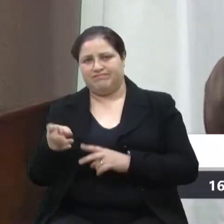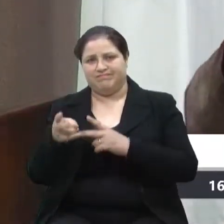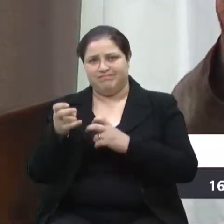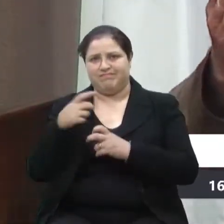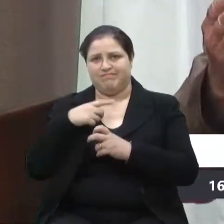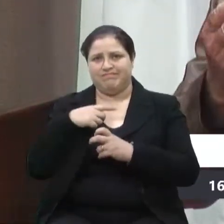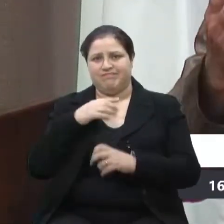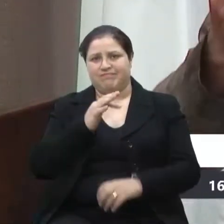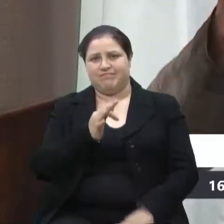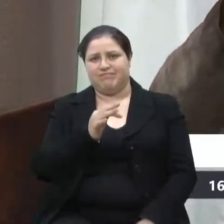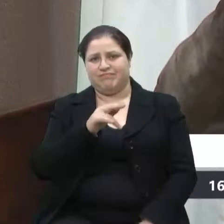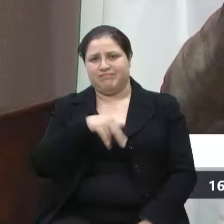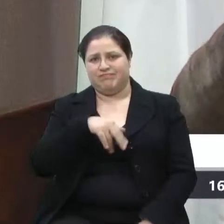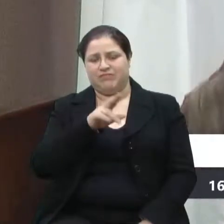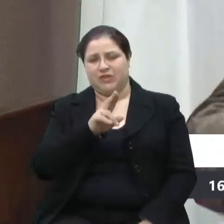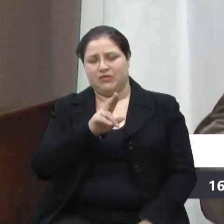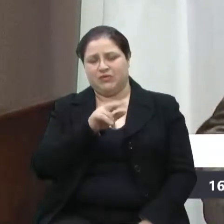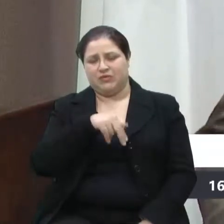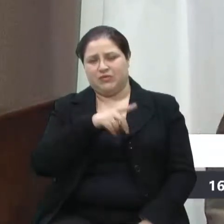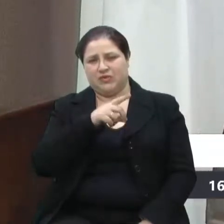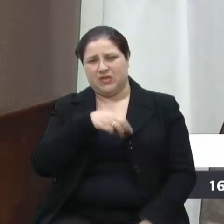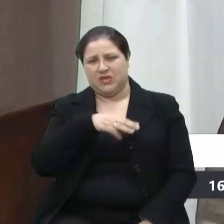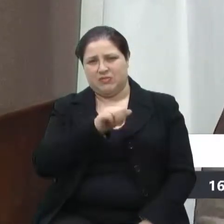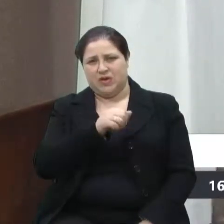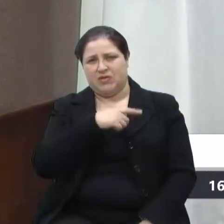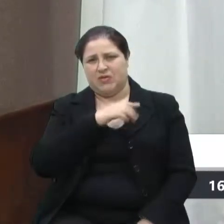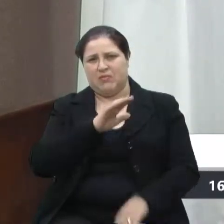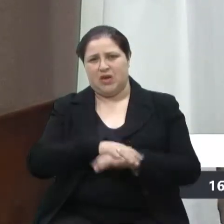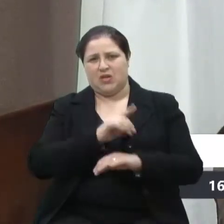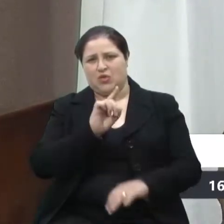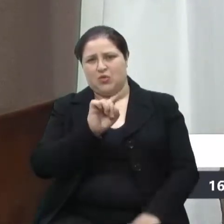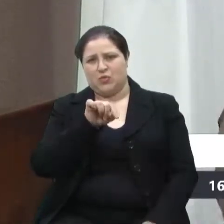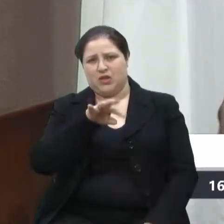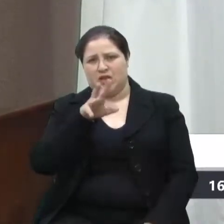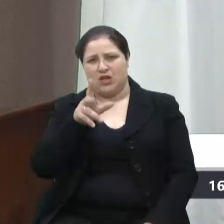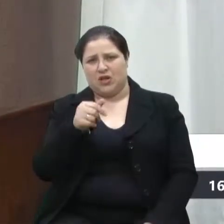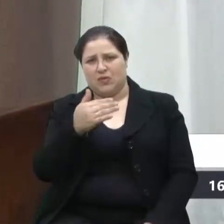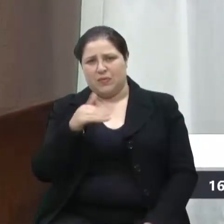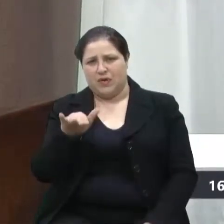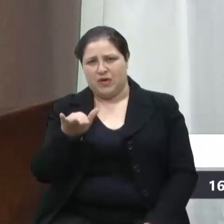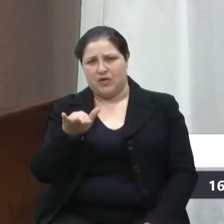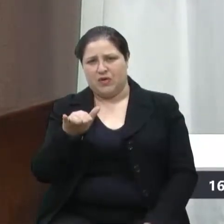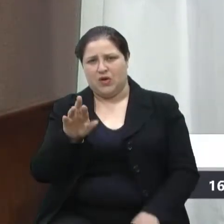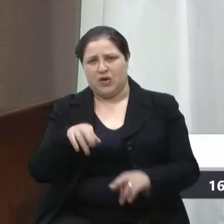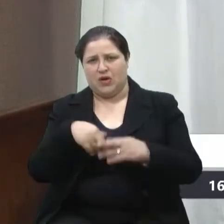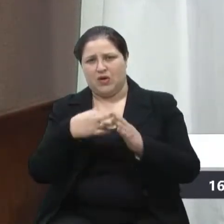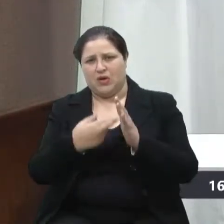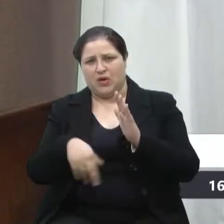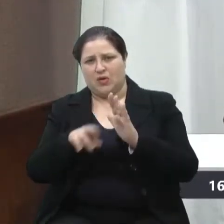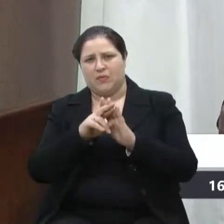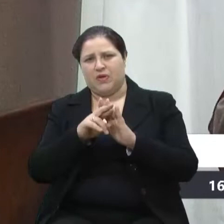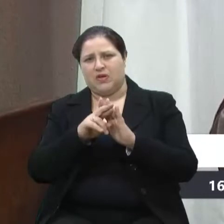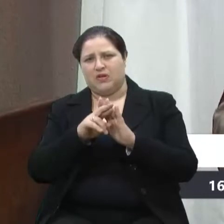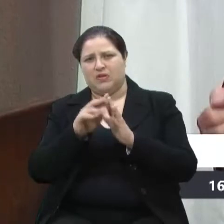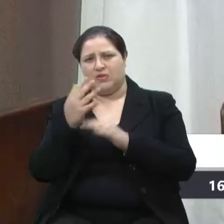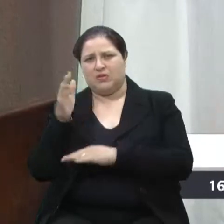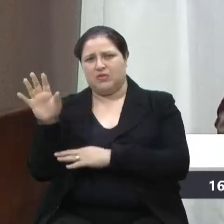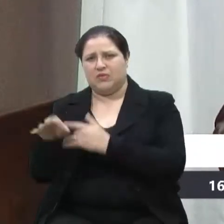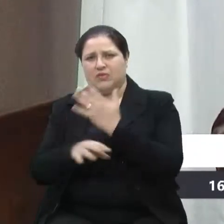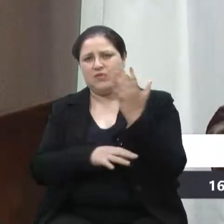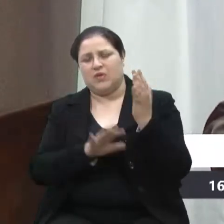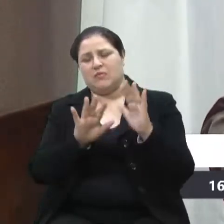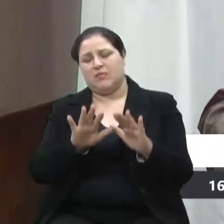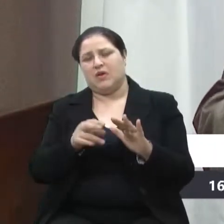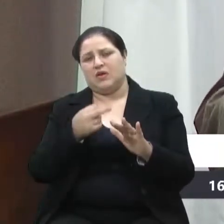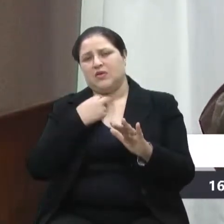Fundema, tem mais de um milhão e meio para recuperação ambiental, mas não dá para fazer o telhado do Quartel, do Banco do Materal de